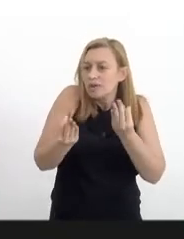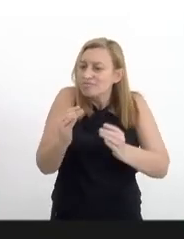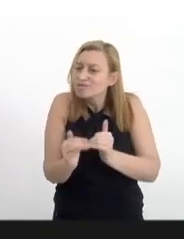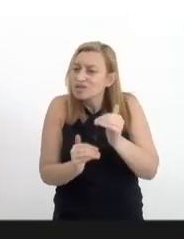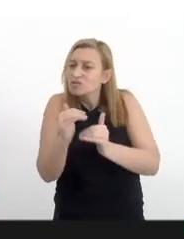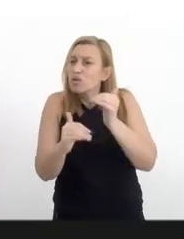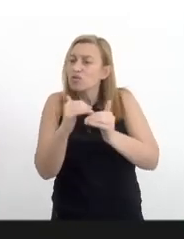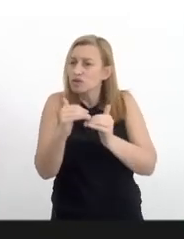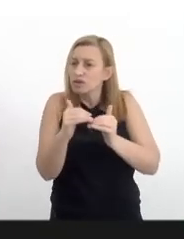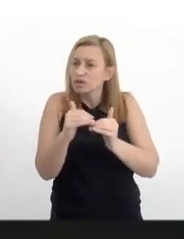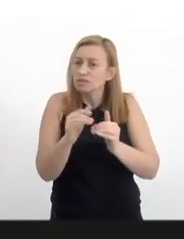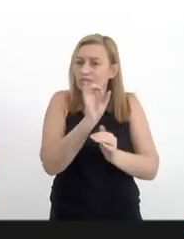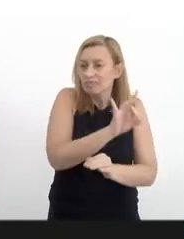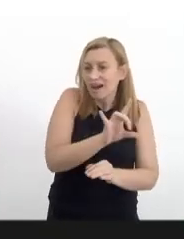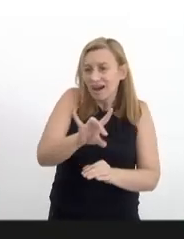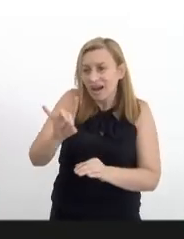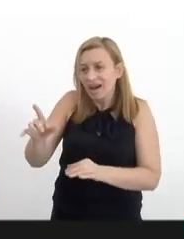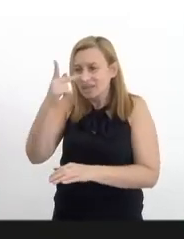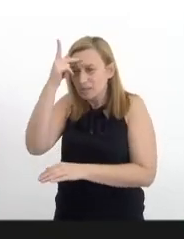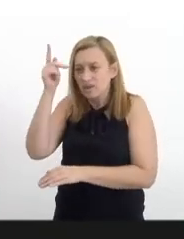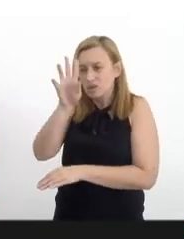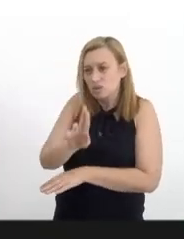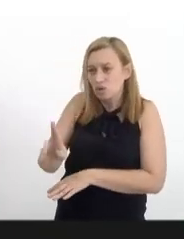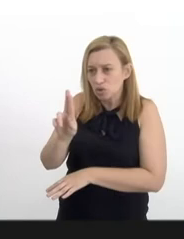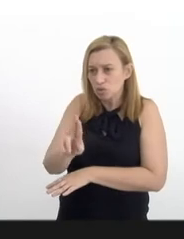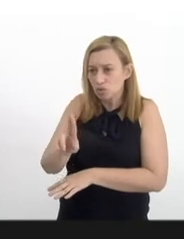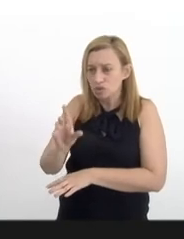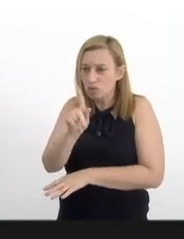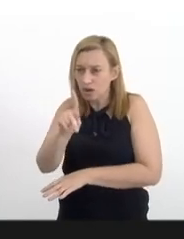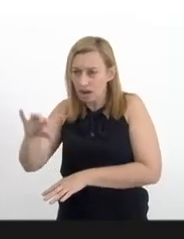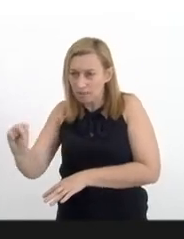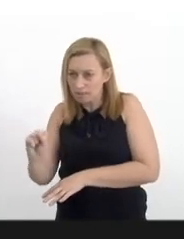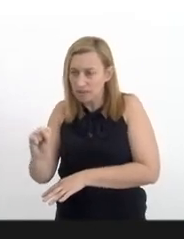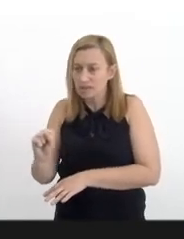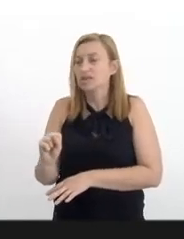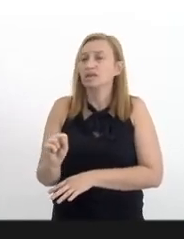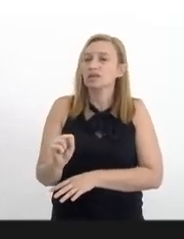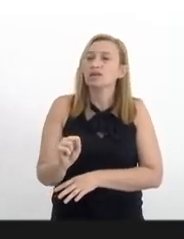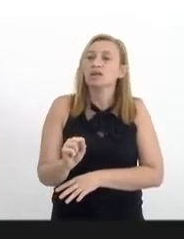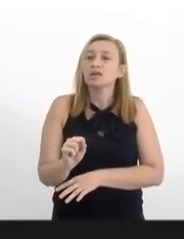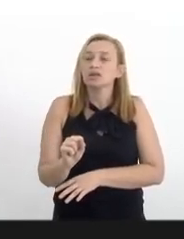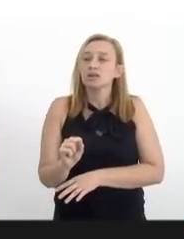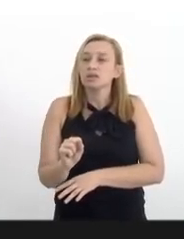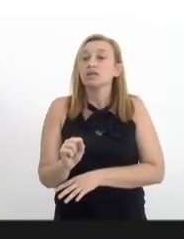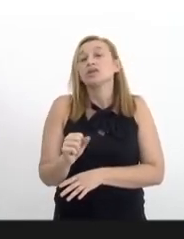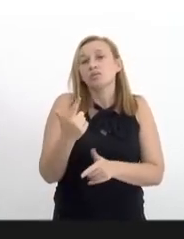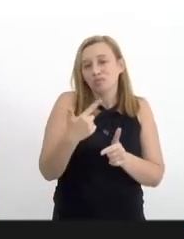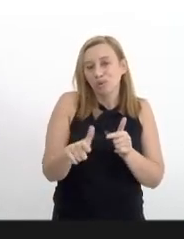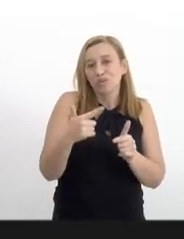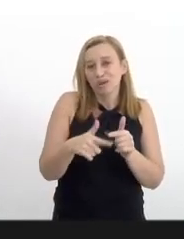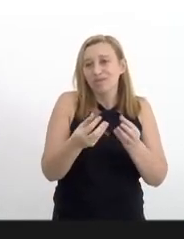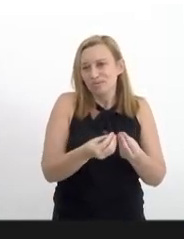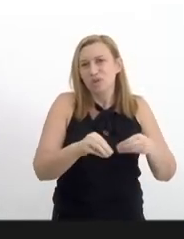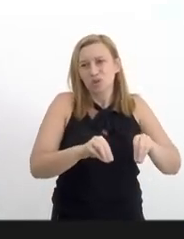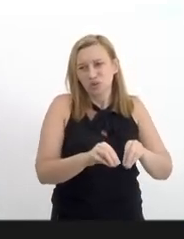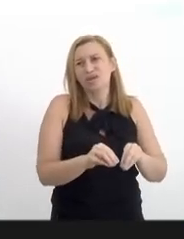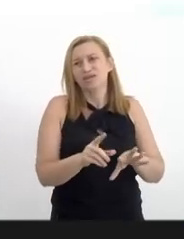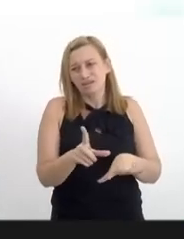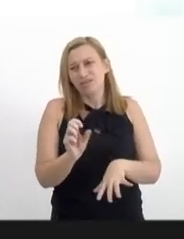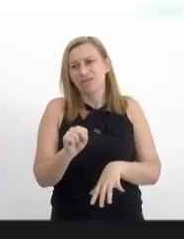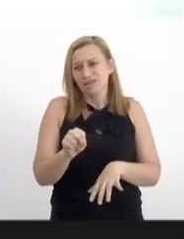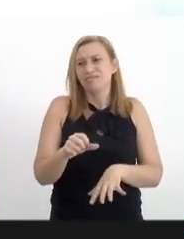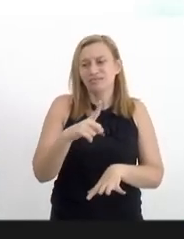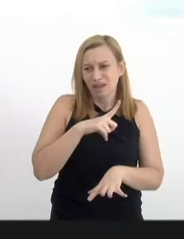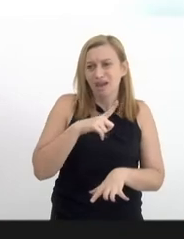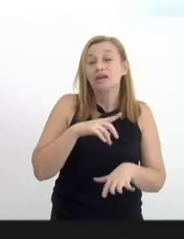contento para cada um dos usuários dos CAPs. Isso não vem acontecendo e isso está causando um prejuízo imenso, a gente nem precisa